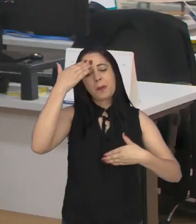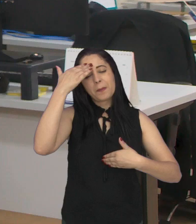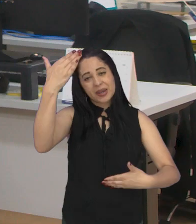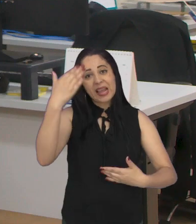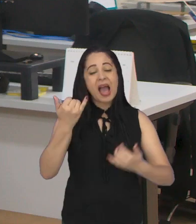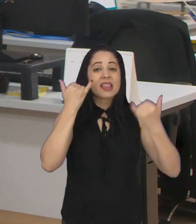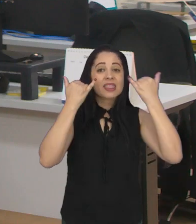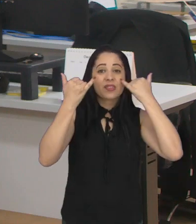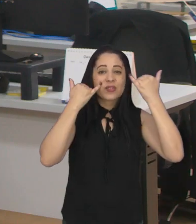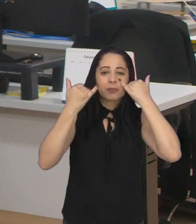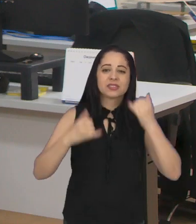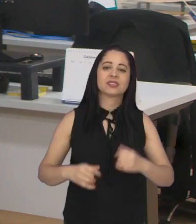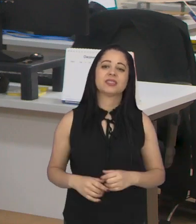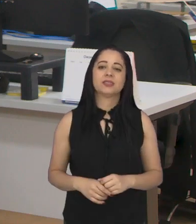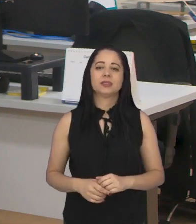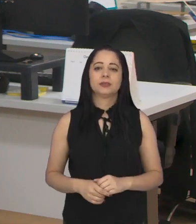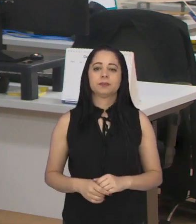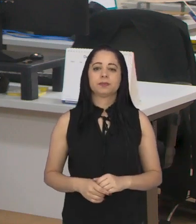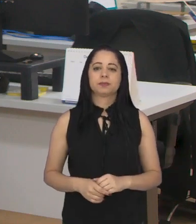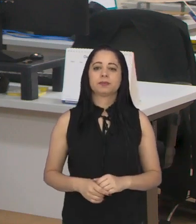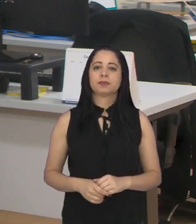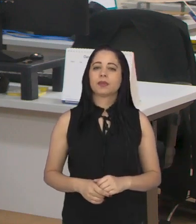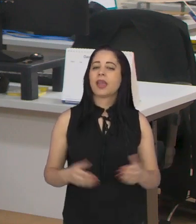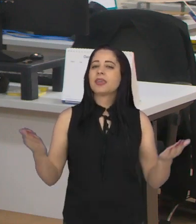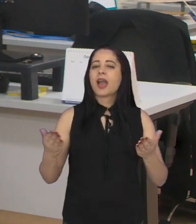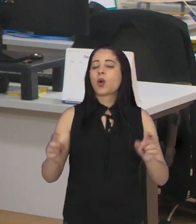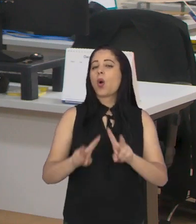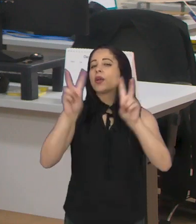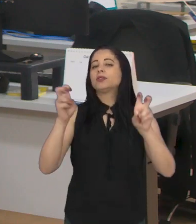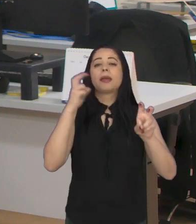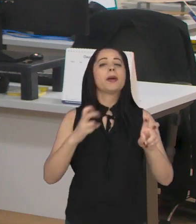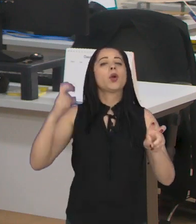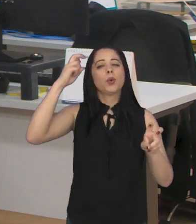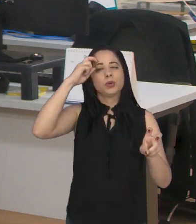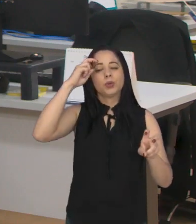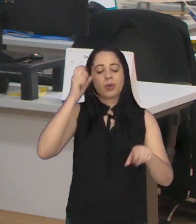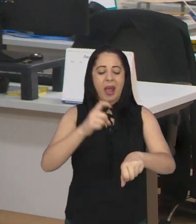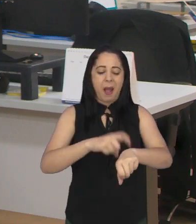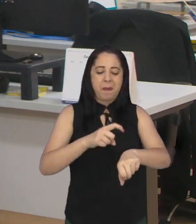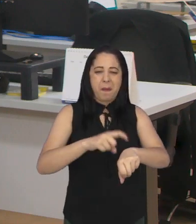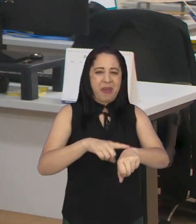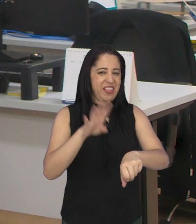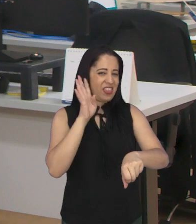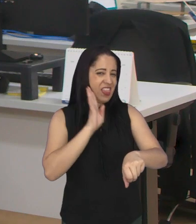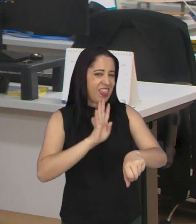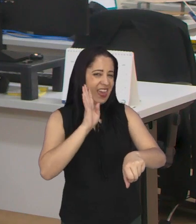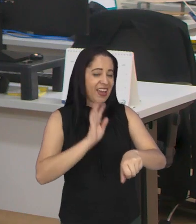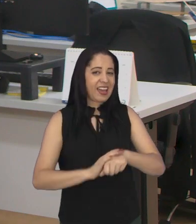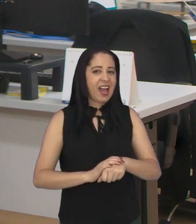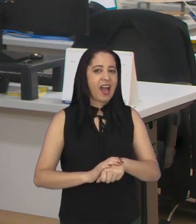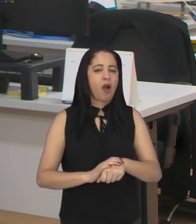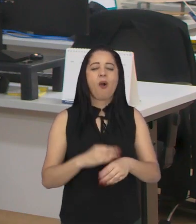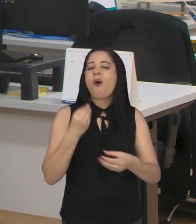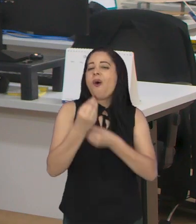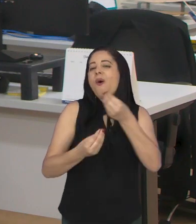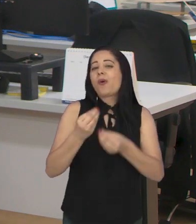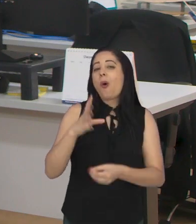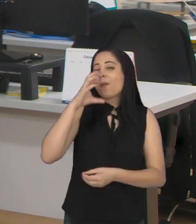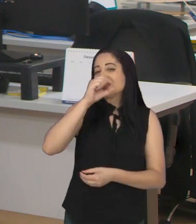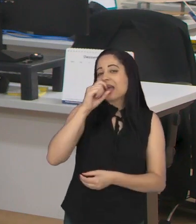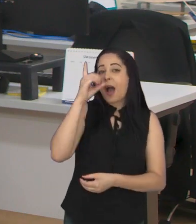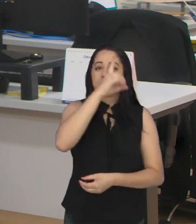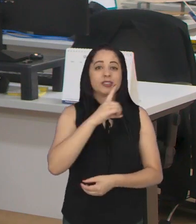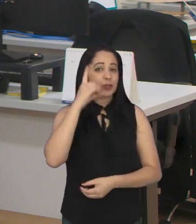Muito obrigado, Samuel, pelas informações. E agora falando de cultura, é aquela hora boa do jornal, hora de saber qual vai ser a